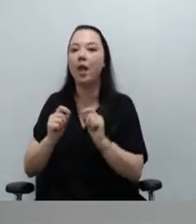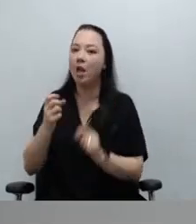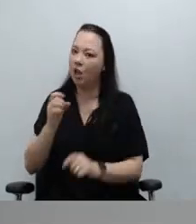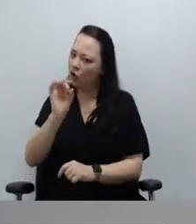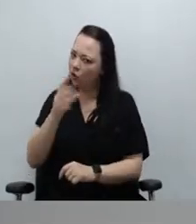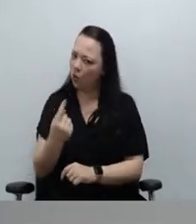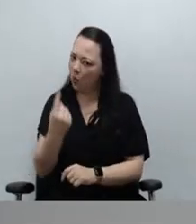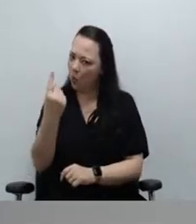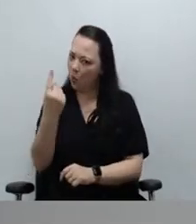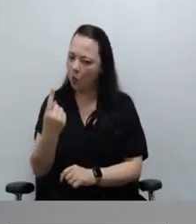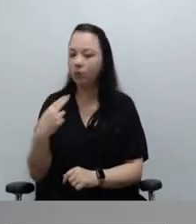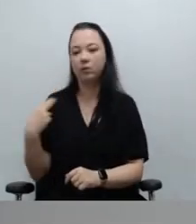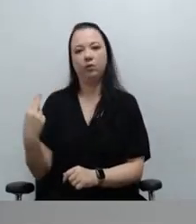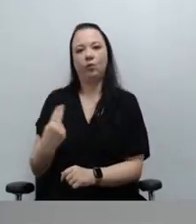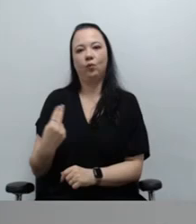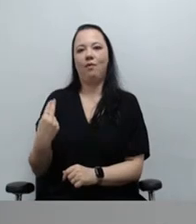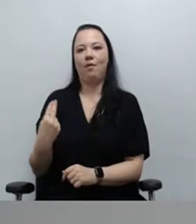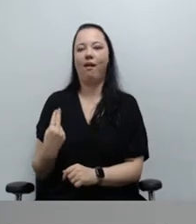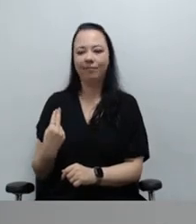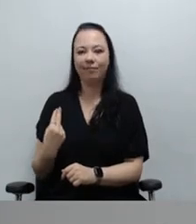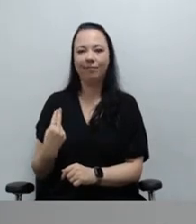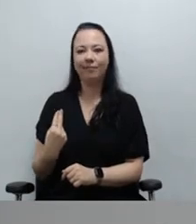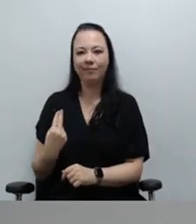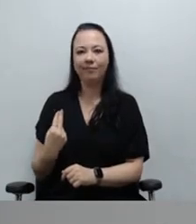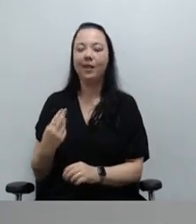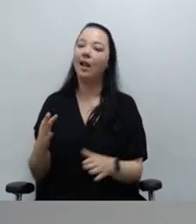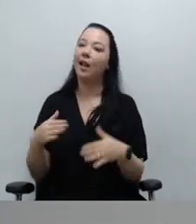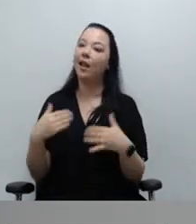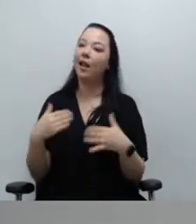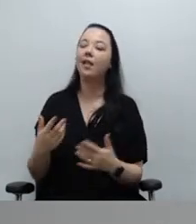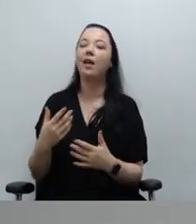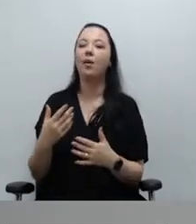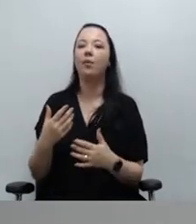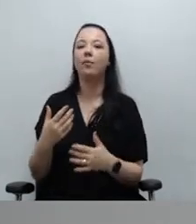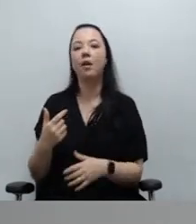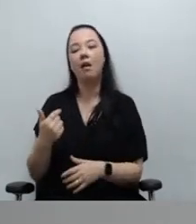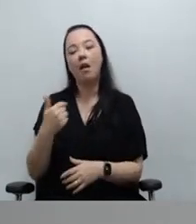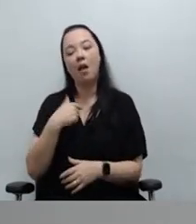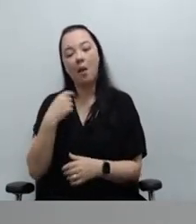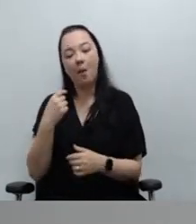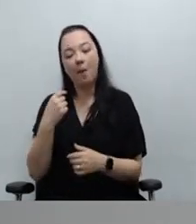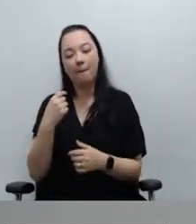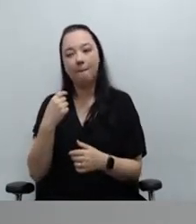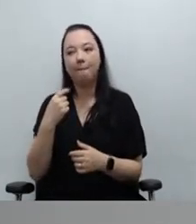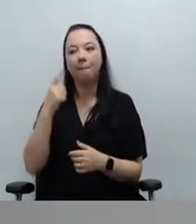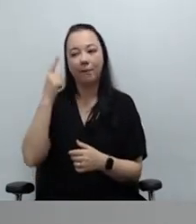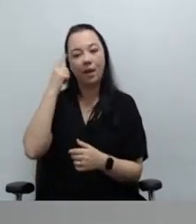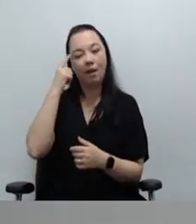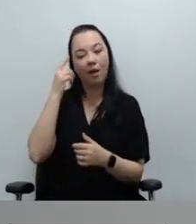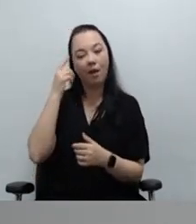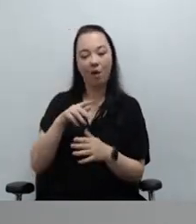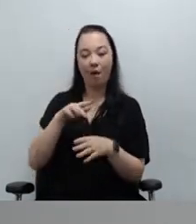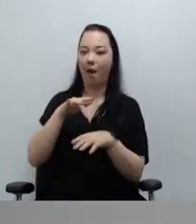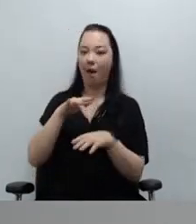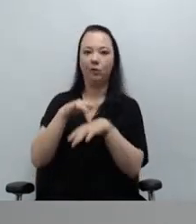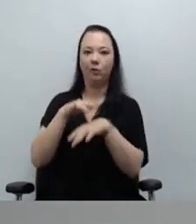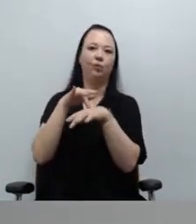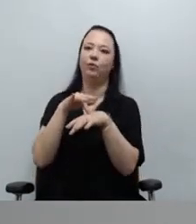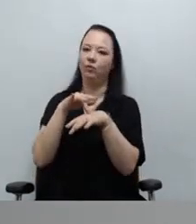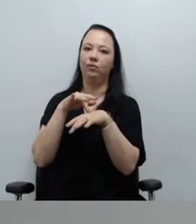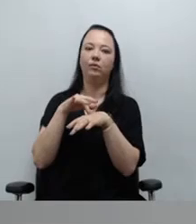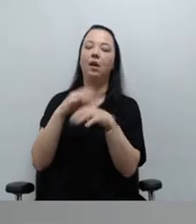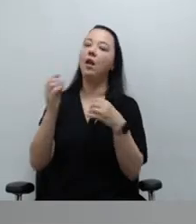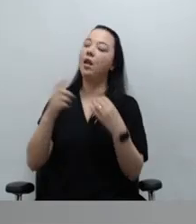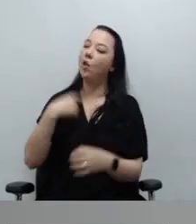insuficiente. e me parece absurdo que nós julguemos enquanto Defensoria